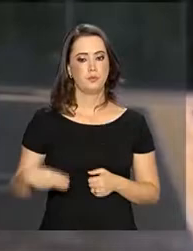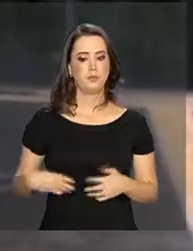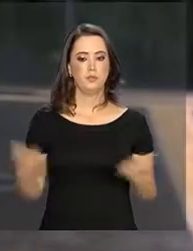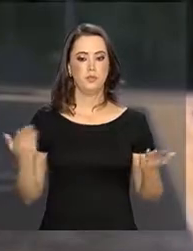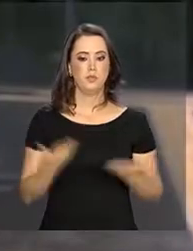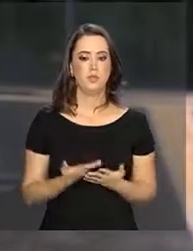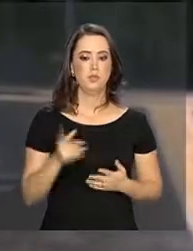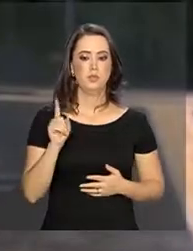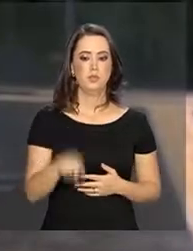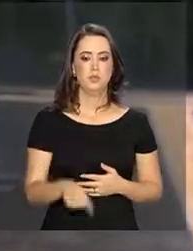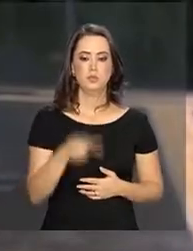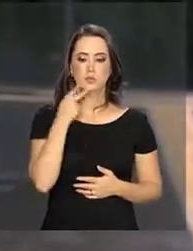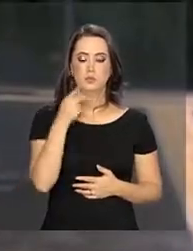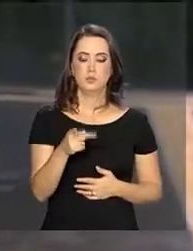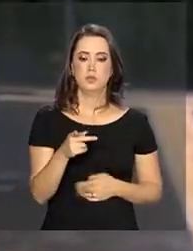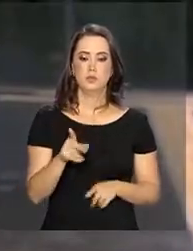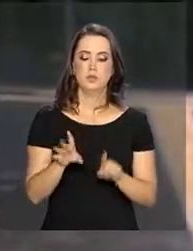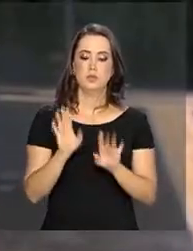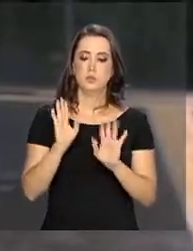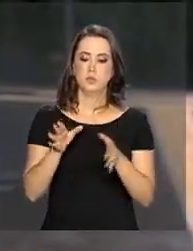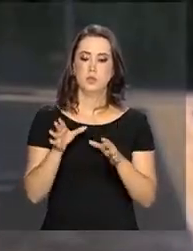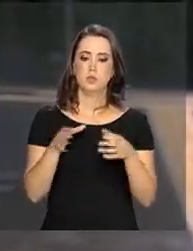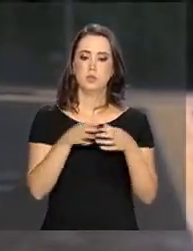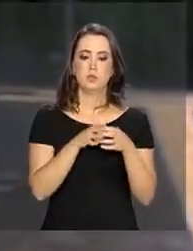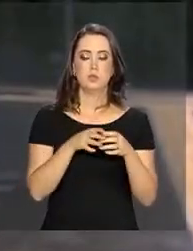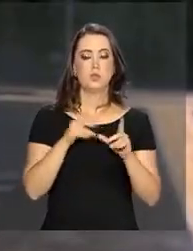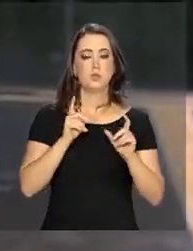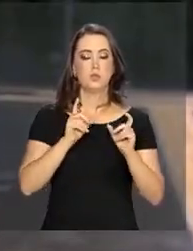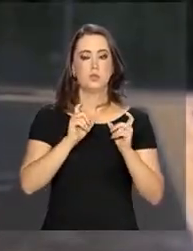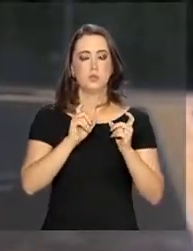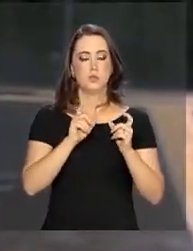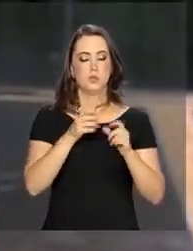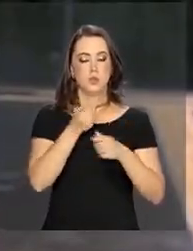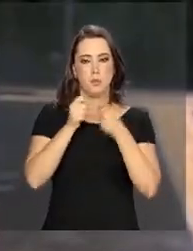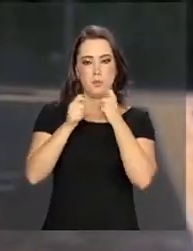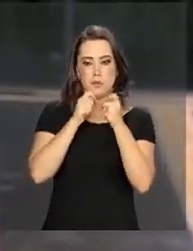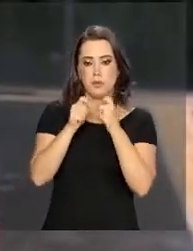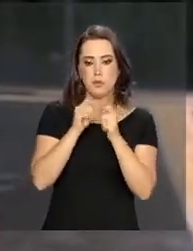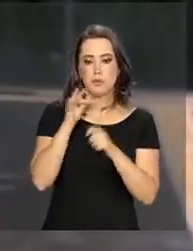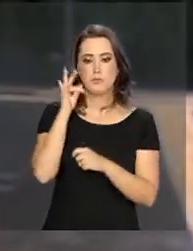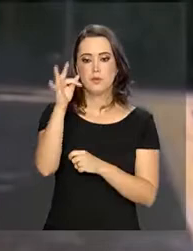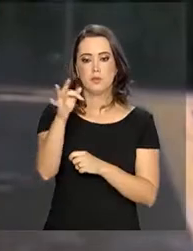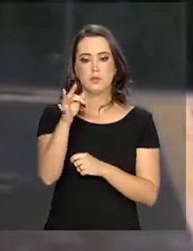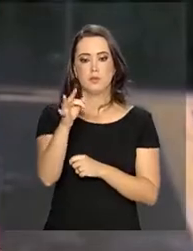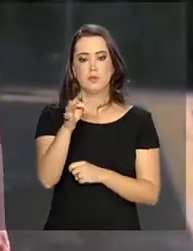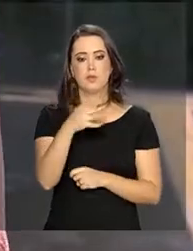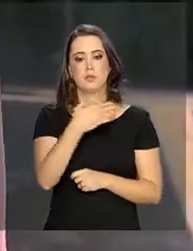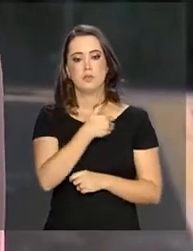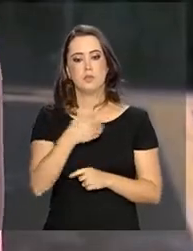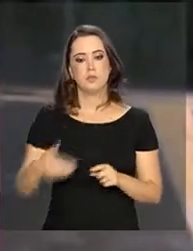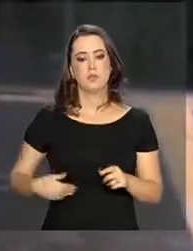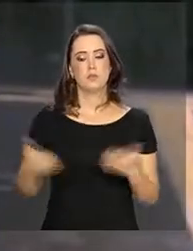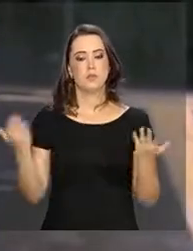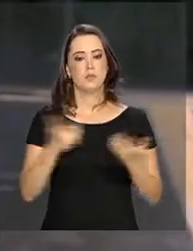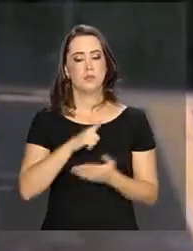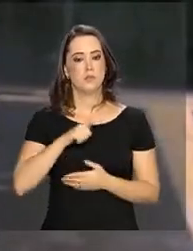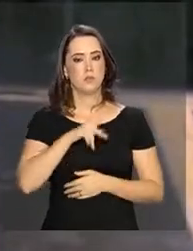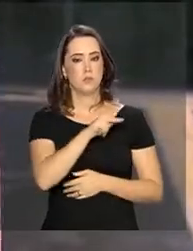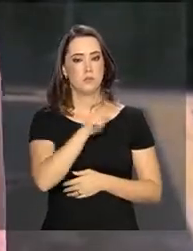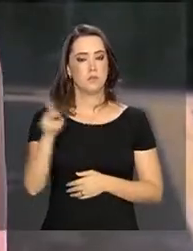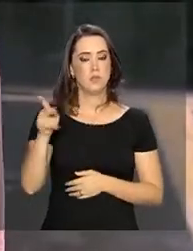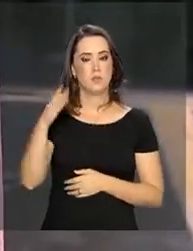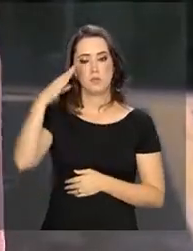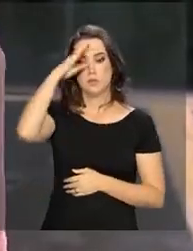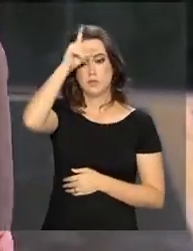Hoje, como informou a assessoria de imprensa do ministro, futuro chefe da Casa Civil Unix, hoje, o presidente